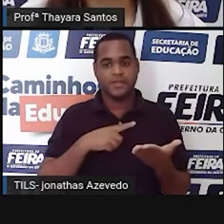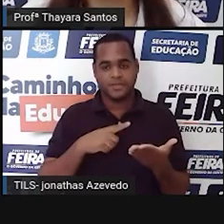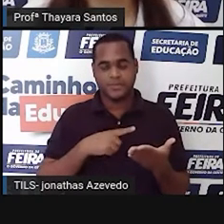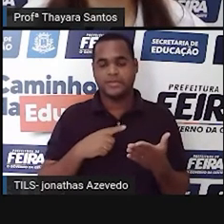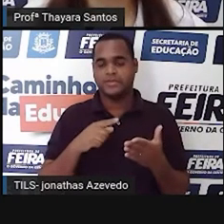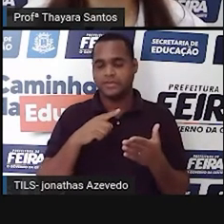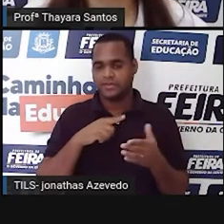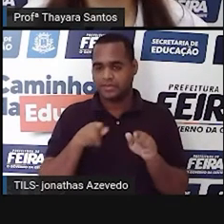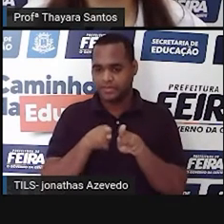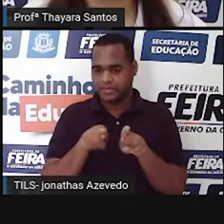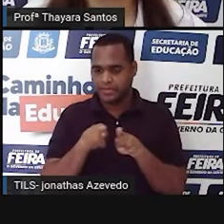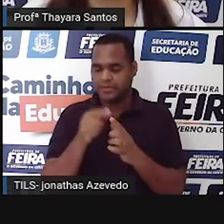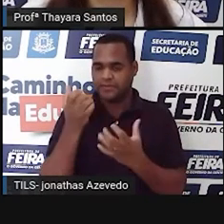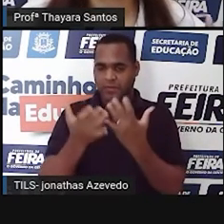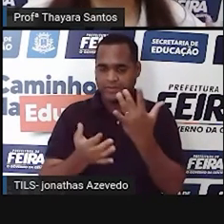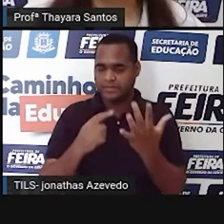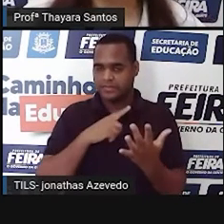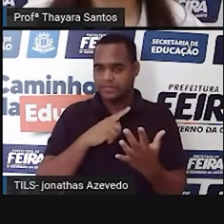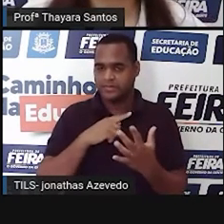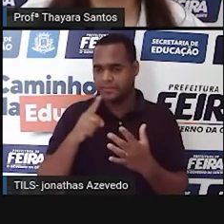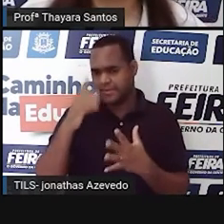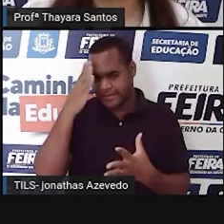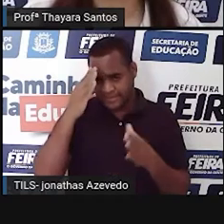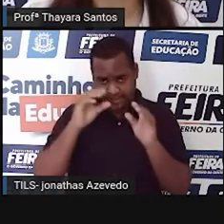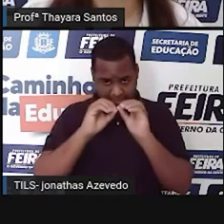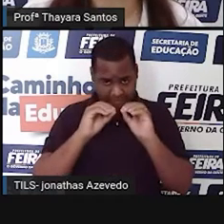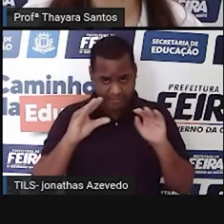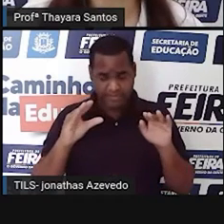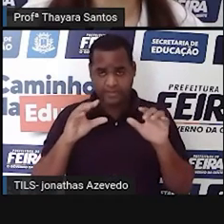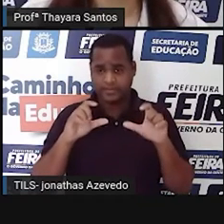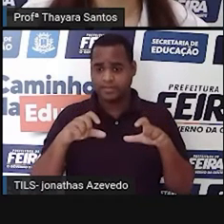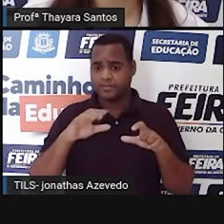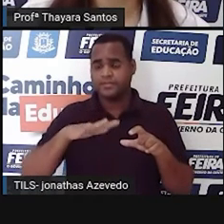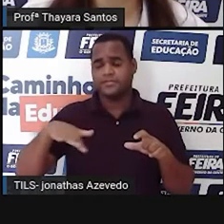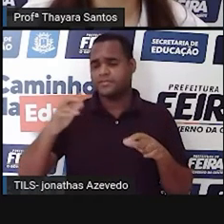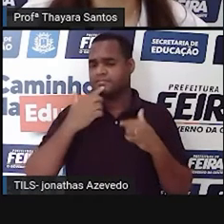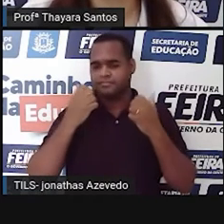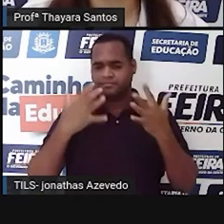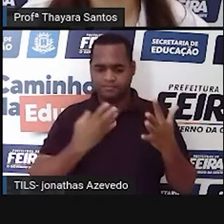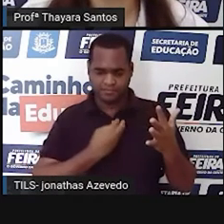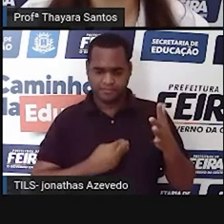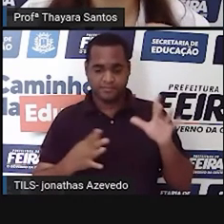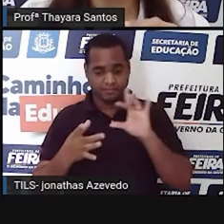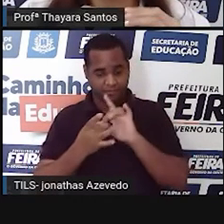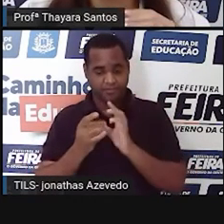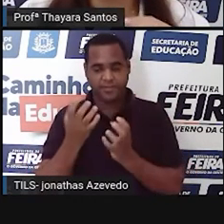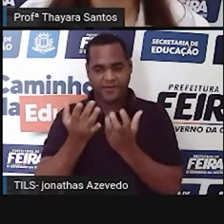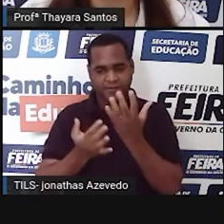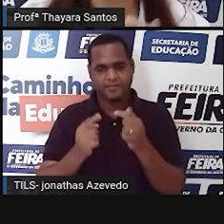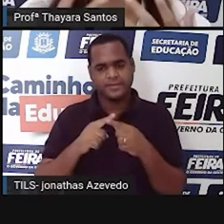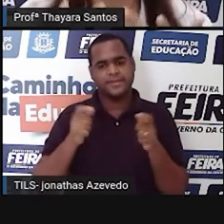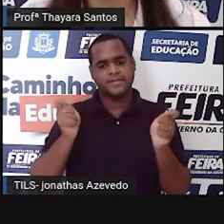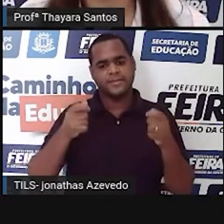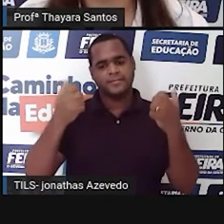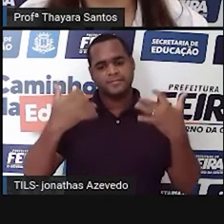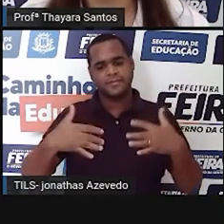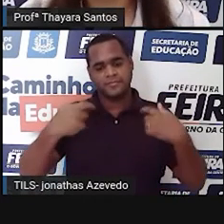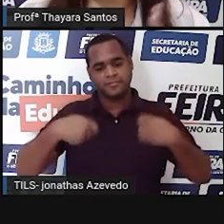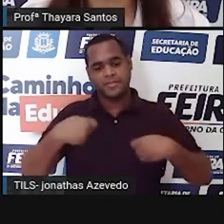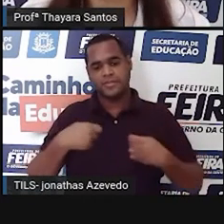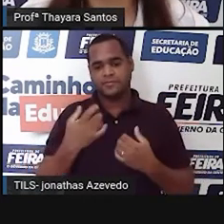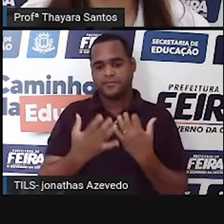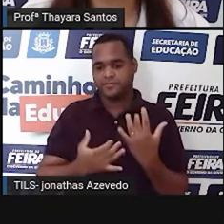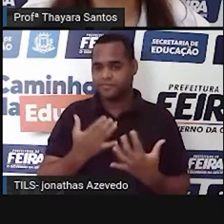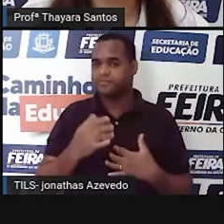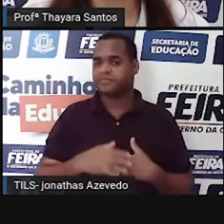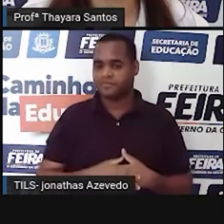ano. Então só para vocês entenderem, o Cerrado, que foi o bioma que a gente viu antes, ele tem essa relação com o fogo de dependência, ele precisa do fogo,